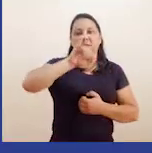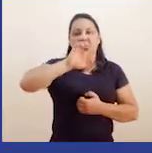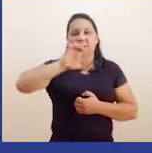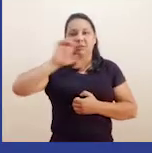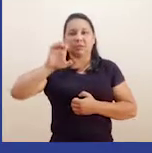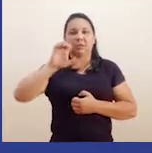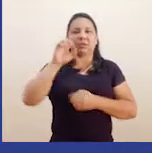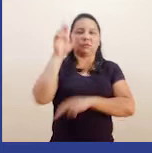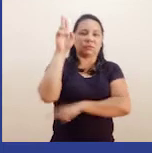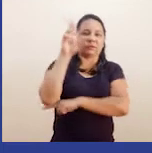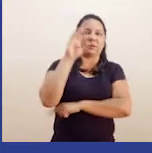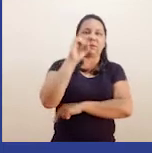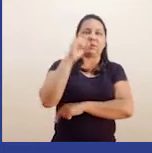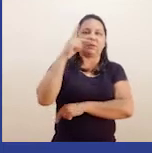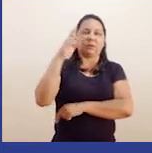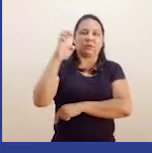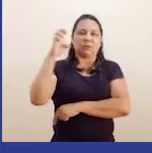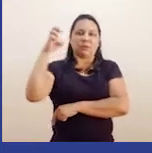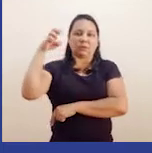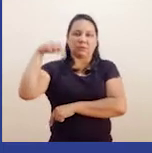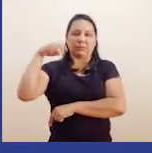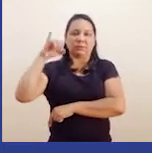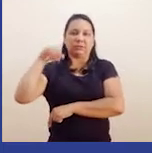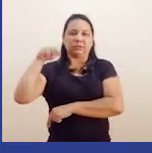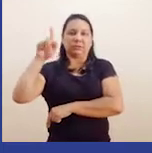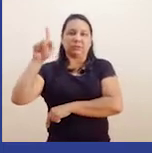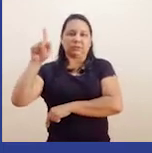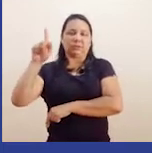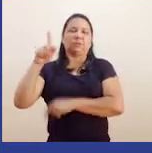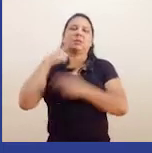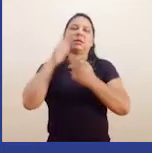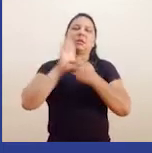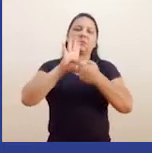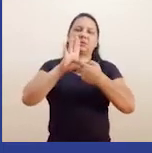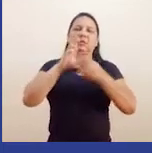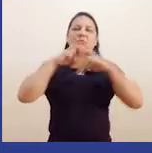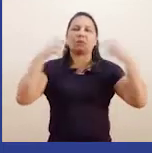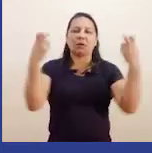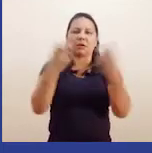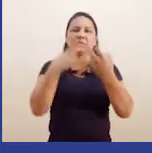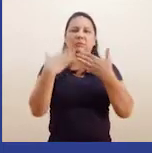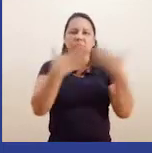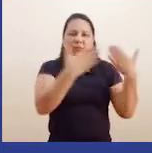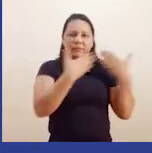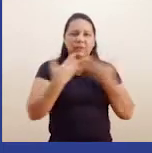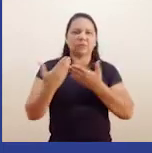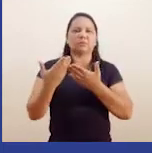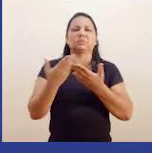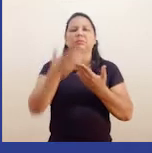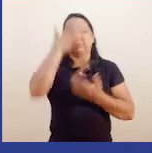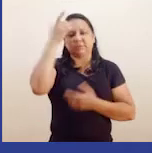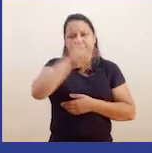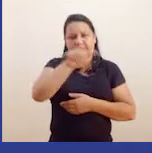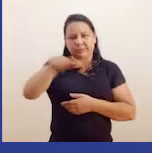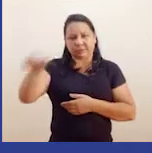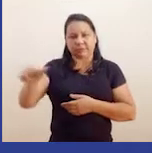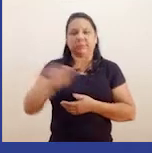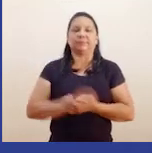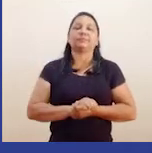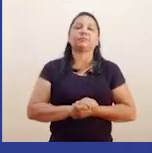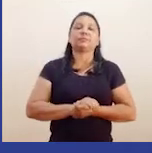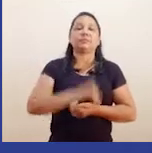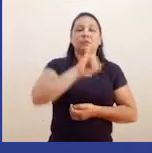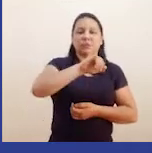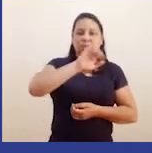I3E Unifap Open. Na roda de conversa virtual será apresentado o ramo estudantil, além de um bate-papo